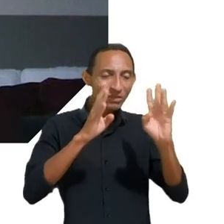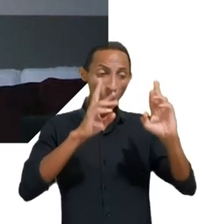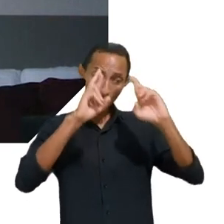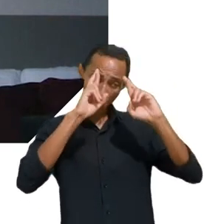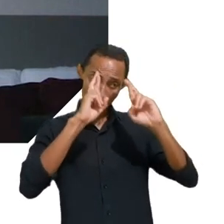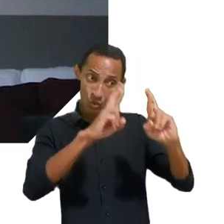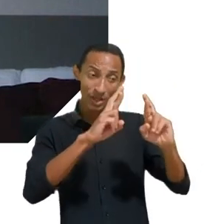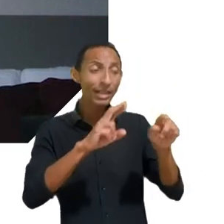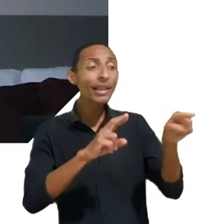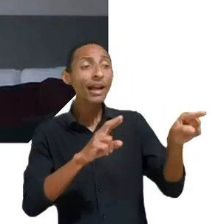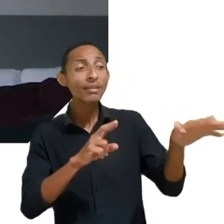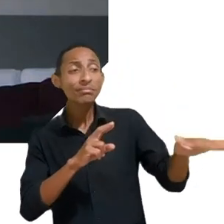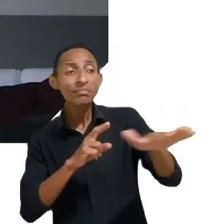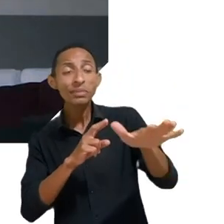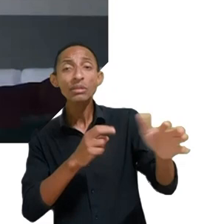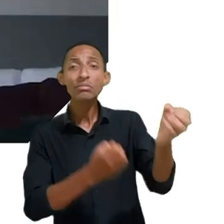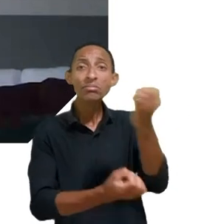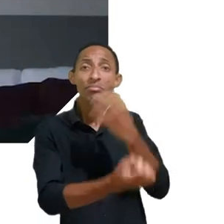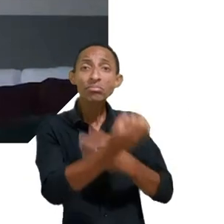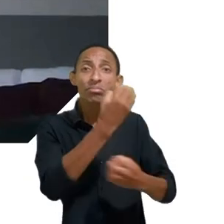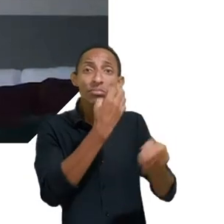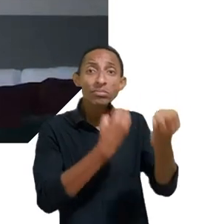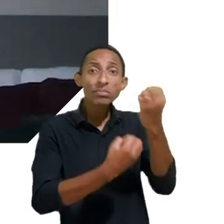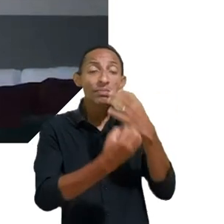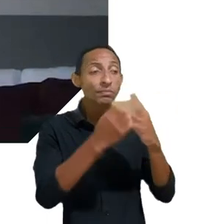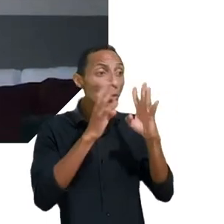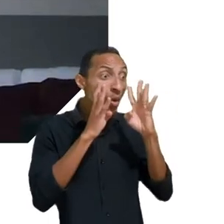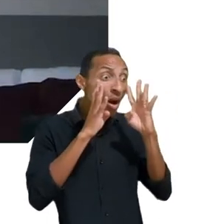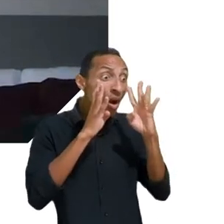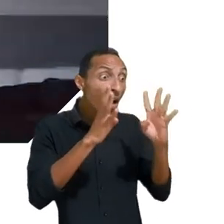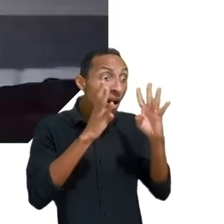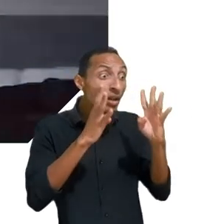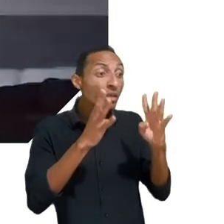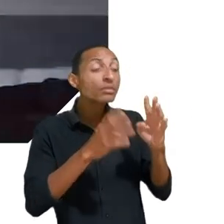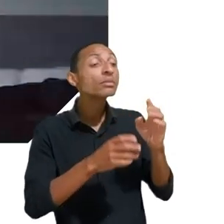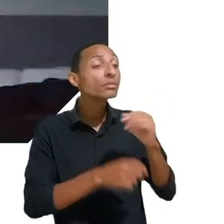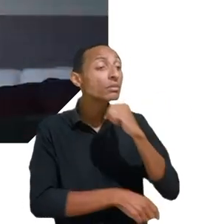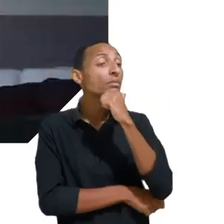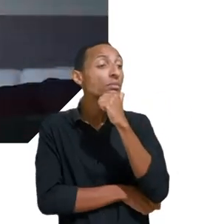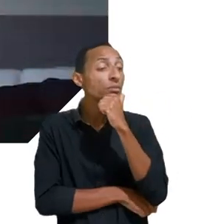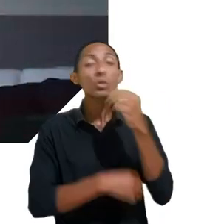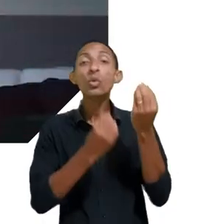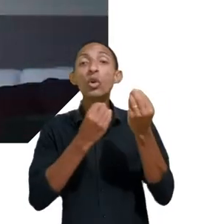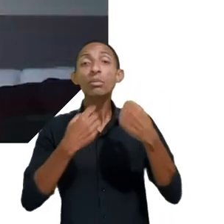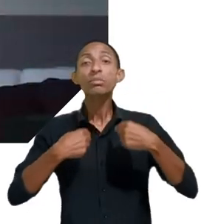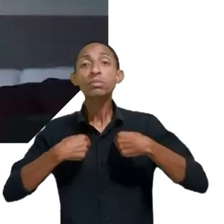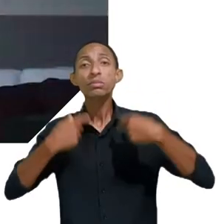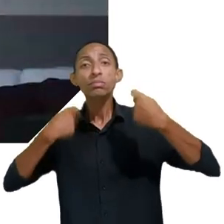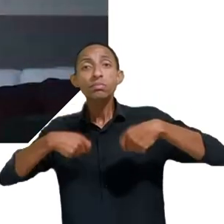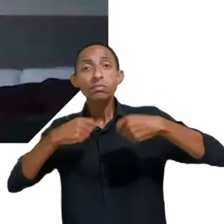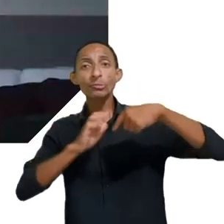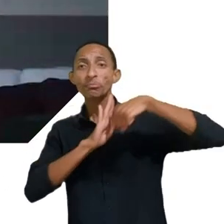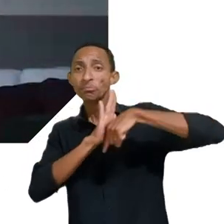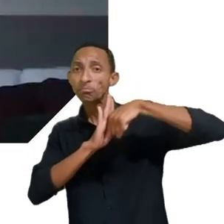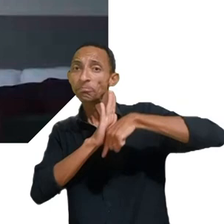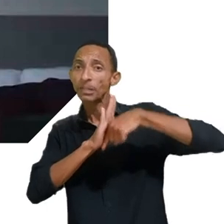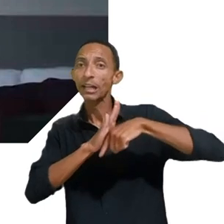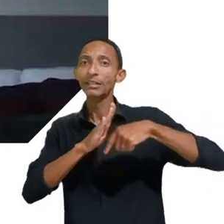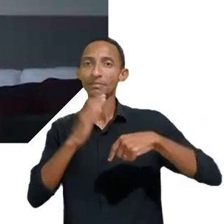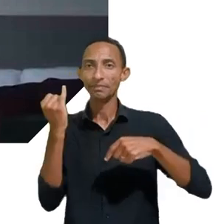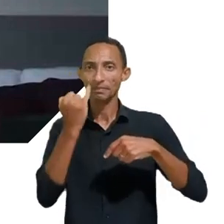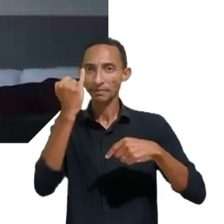para a gente ouvir as crianças e os adolescentes então fico muito feliz com isso e a segunda coisa que eu queria dizer sobre